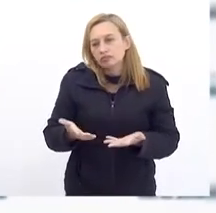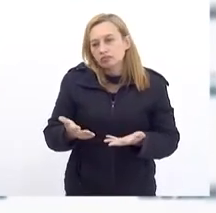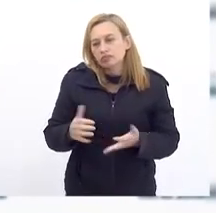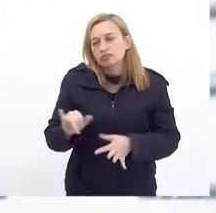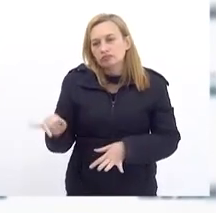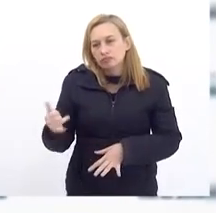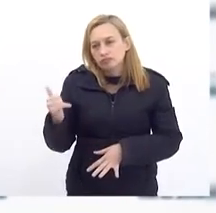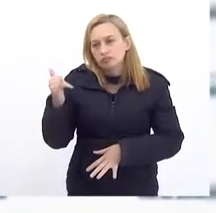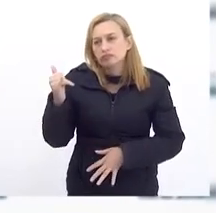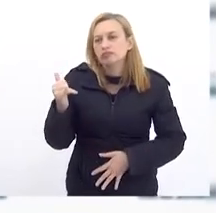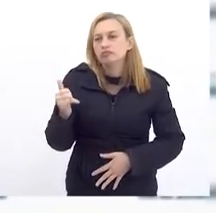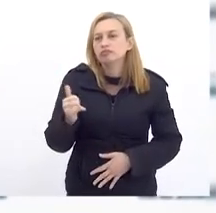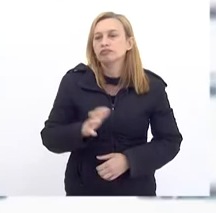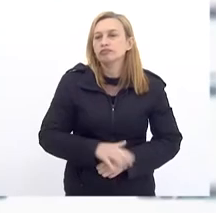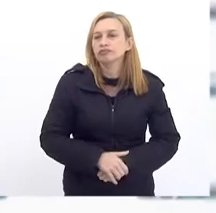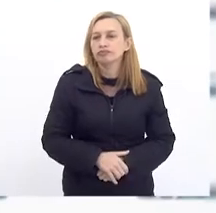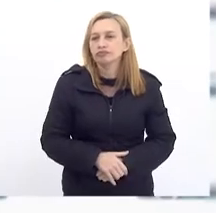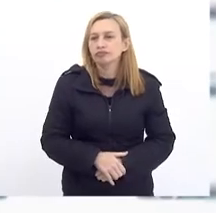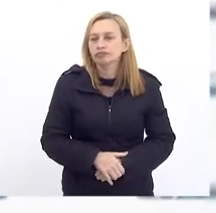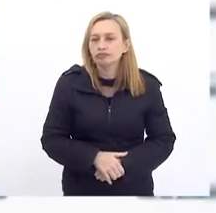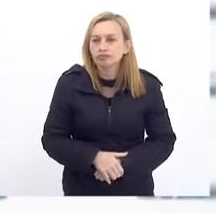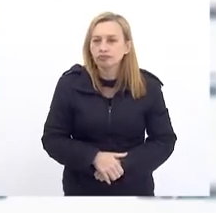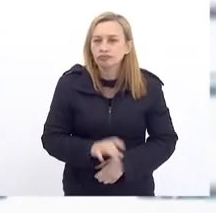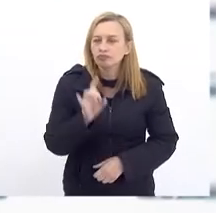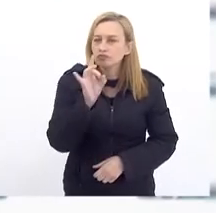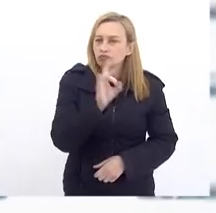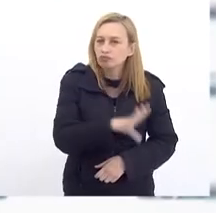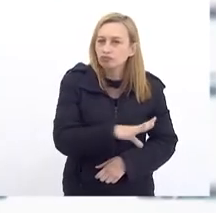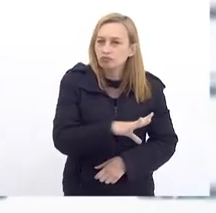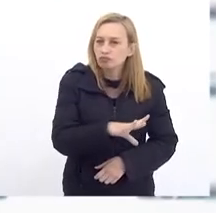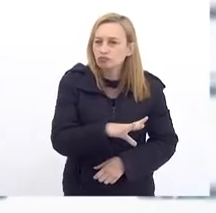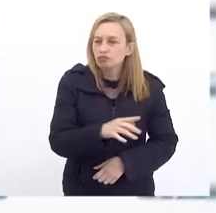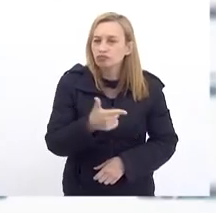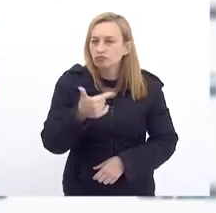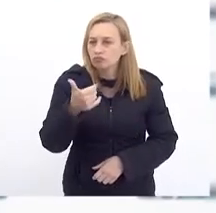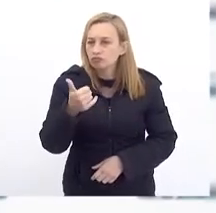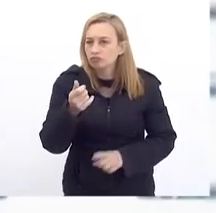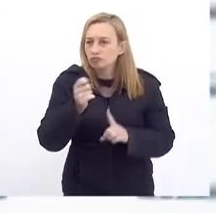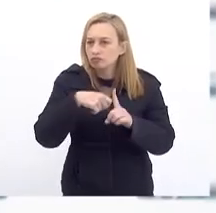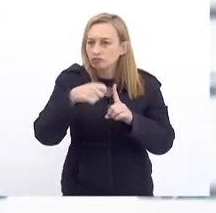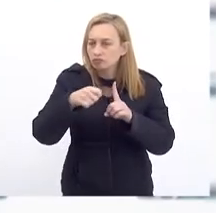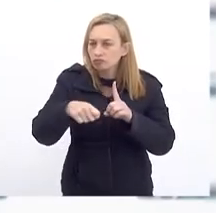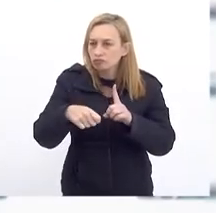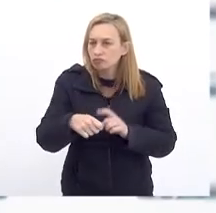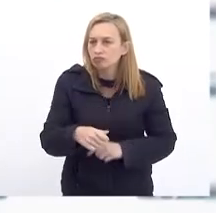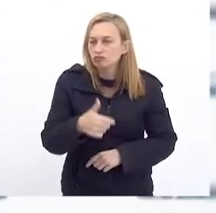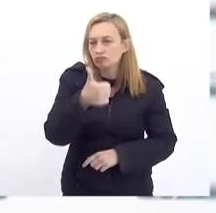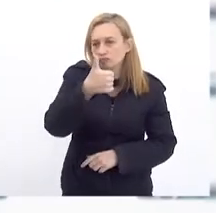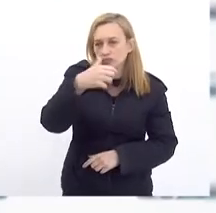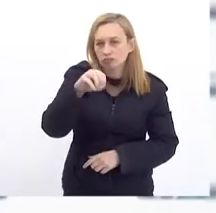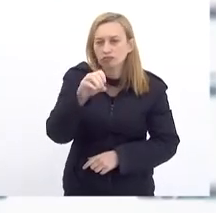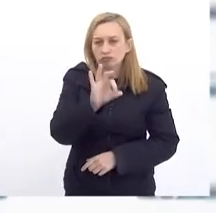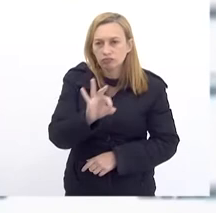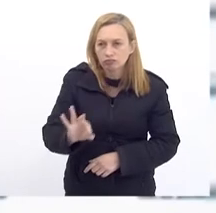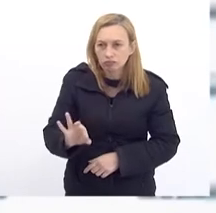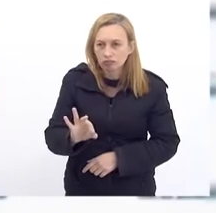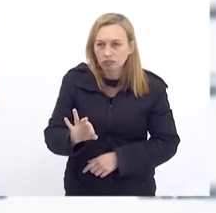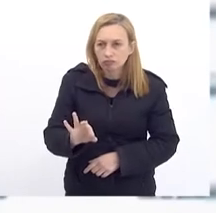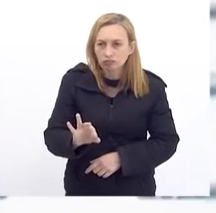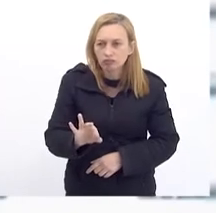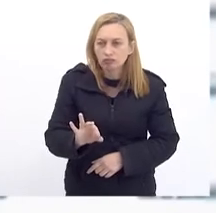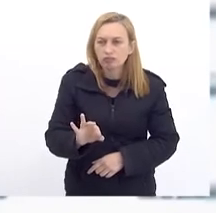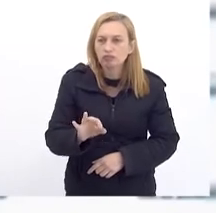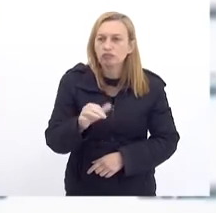Apesar De Nos últimos 12 meses Está aí na Faixa de 10% 10